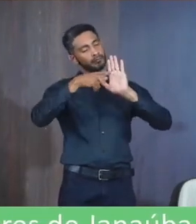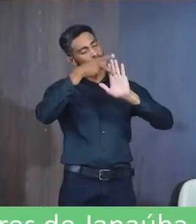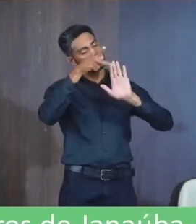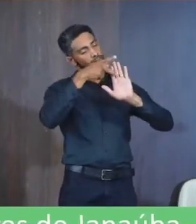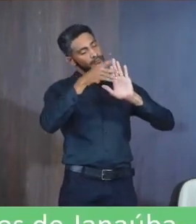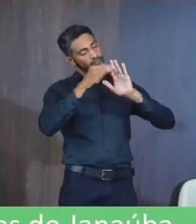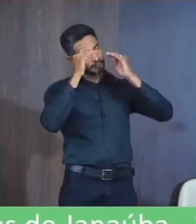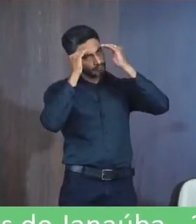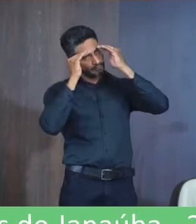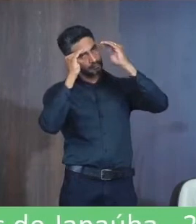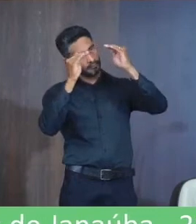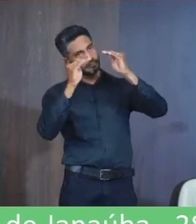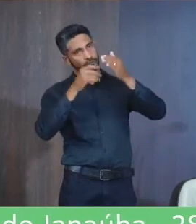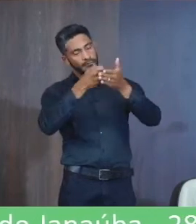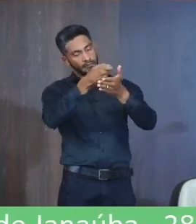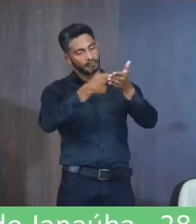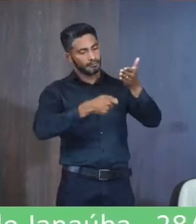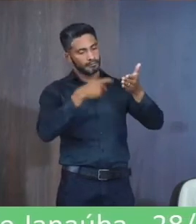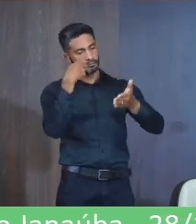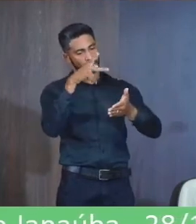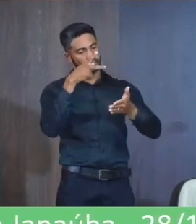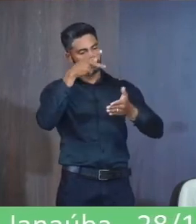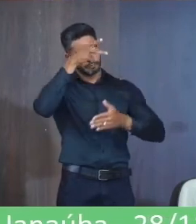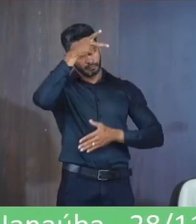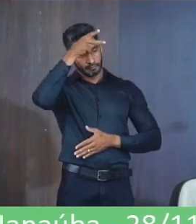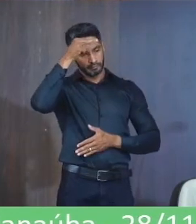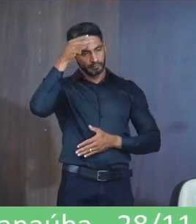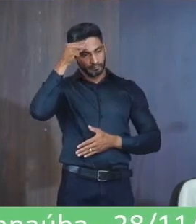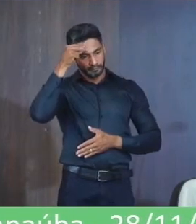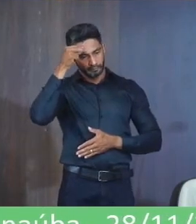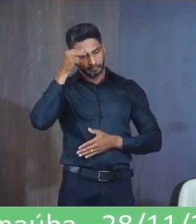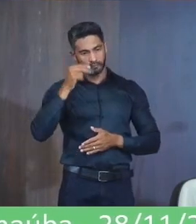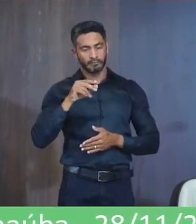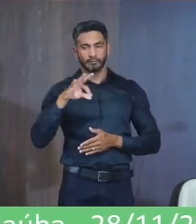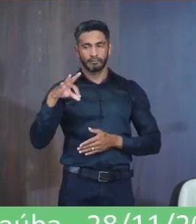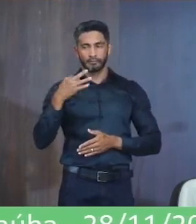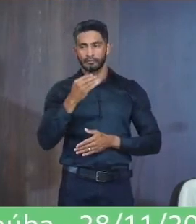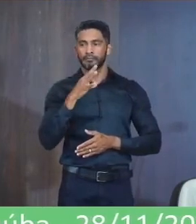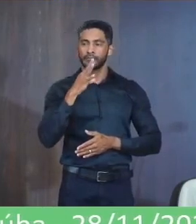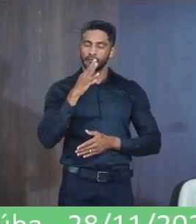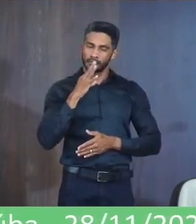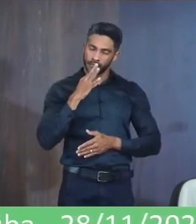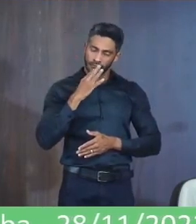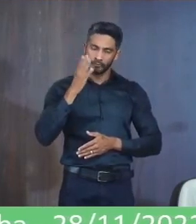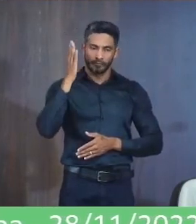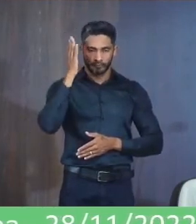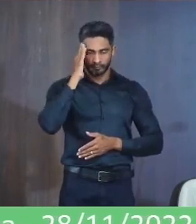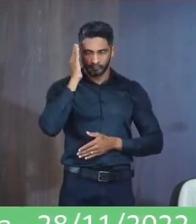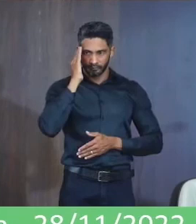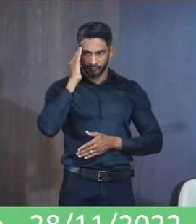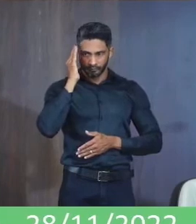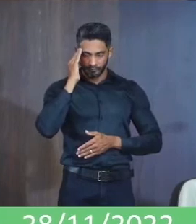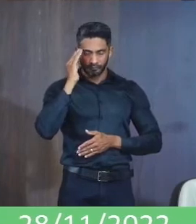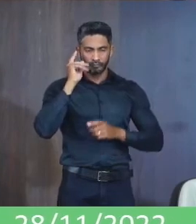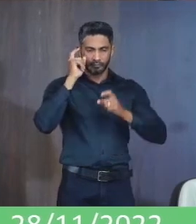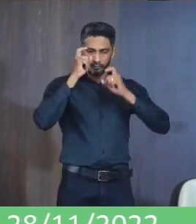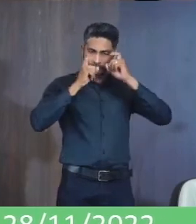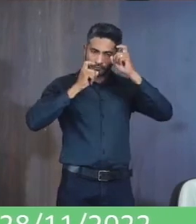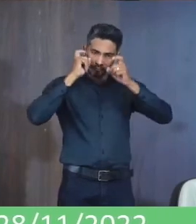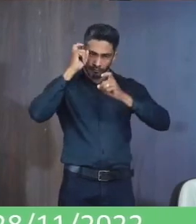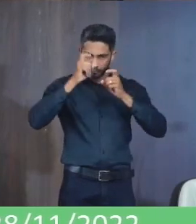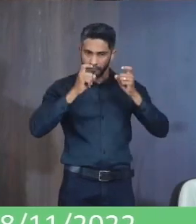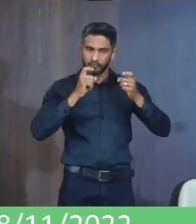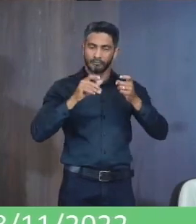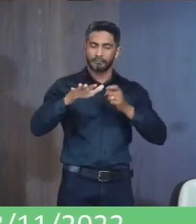possa Atender Os próximos Concursos Da prefeitura Todos Que me conhecem Sabem o quanto Eu me preocupo Com